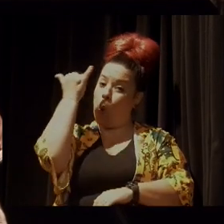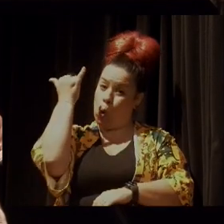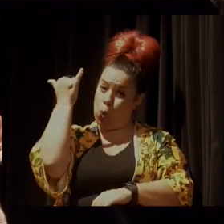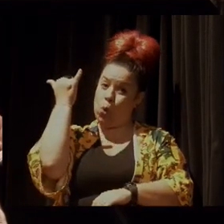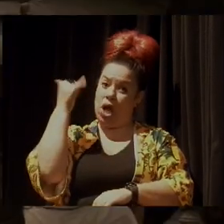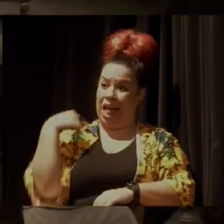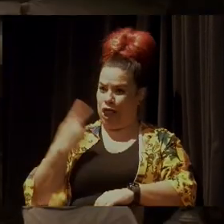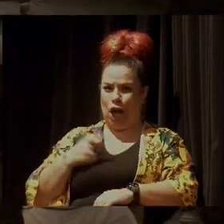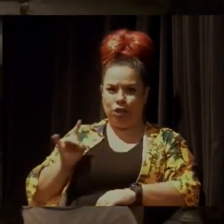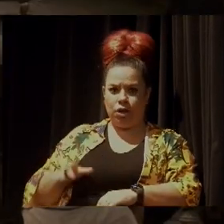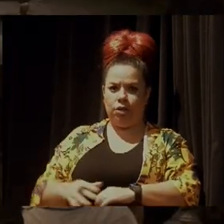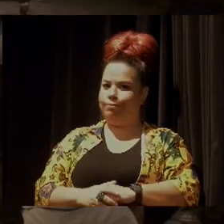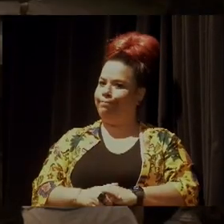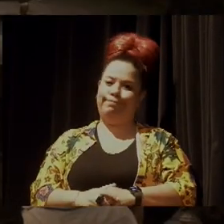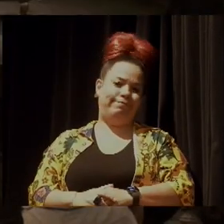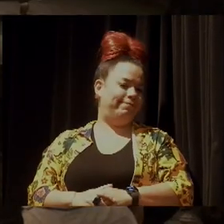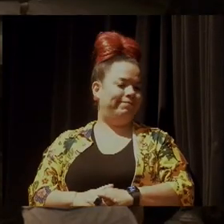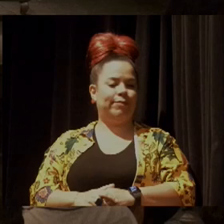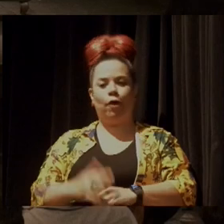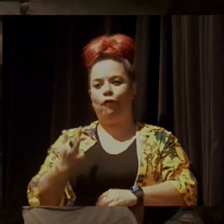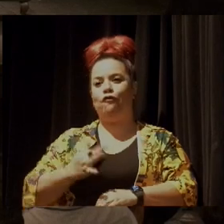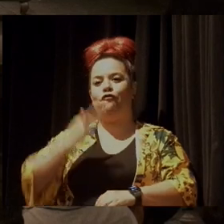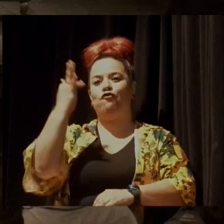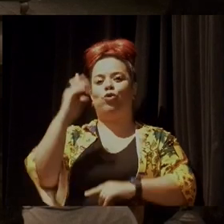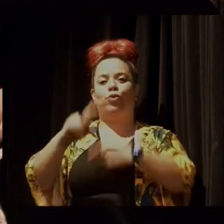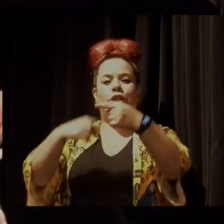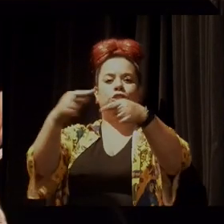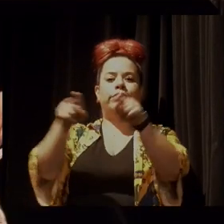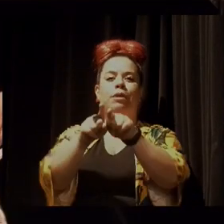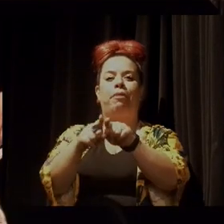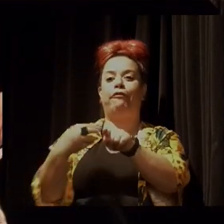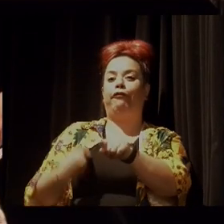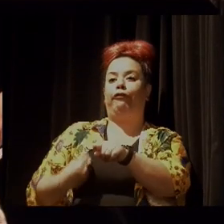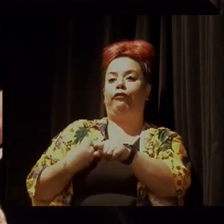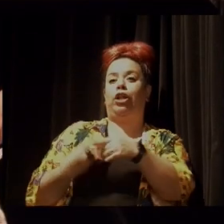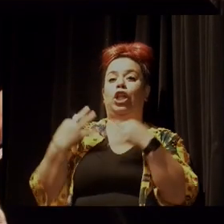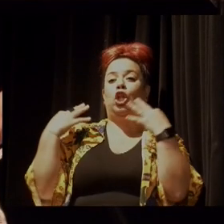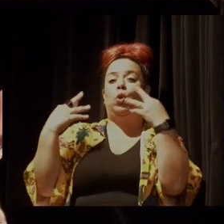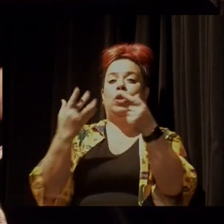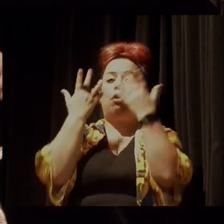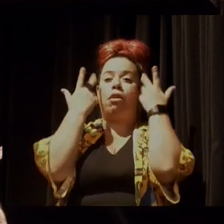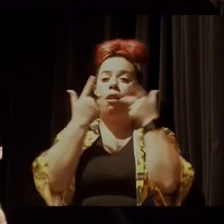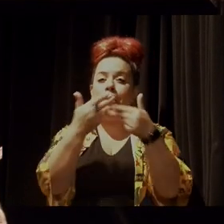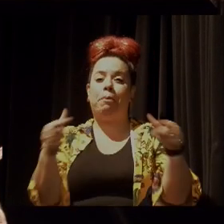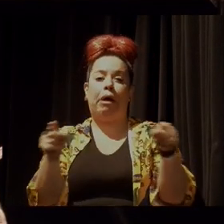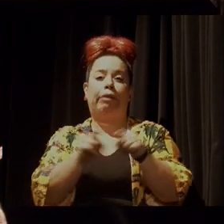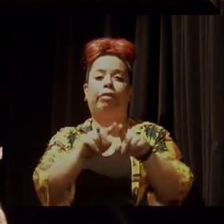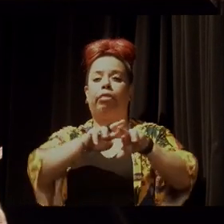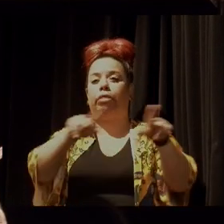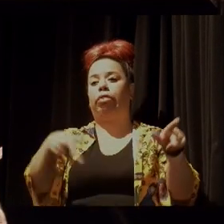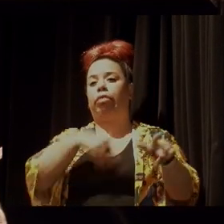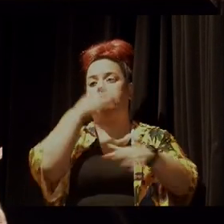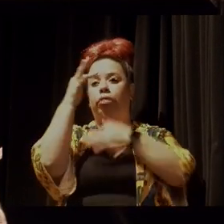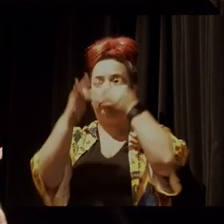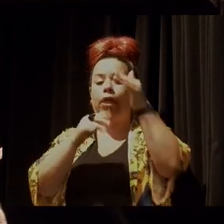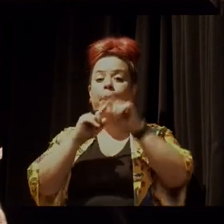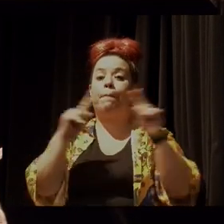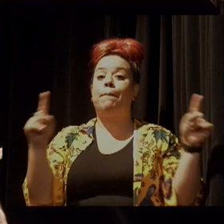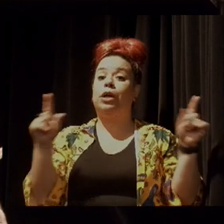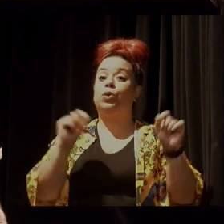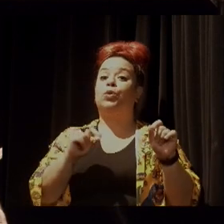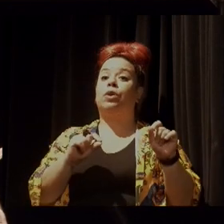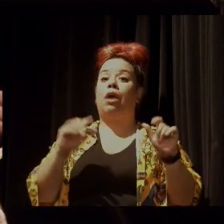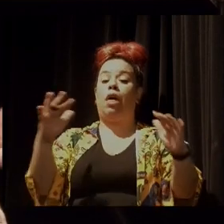só nós. Acho que todo ser vivo também. Mas o chamamento